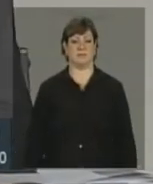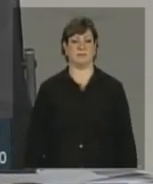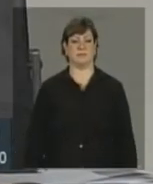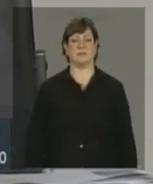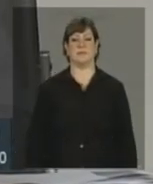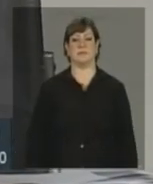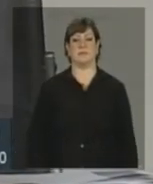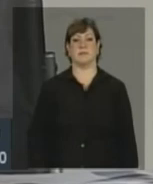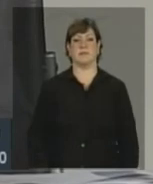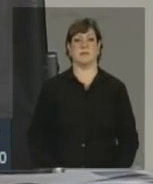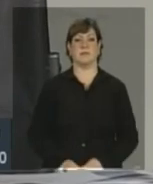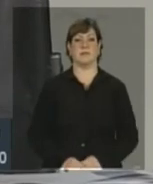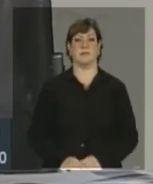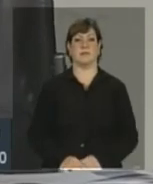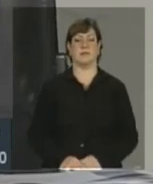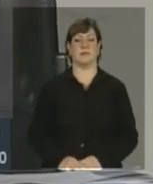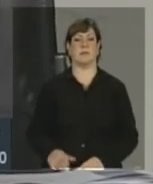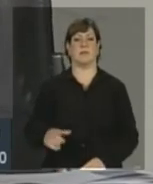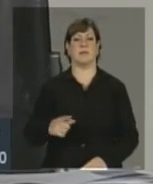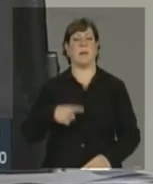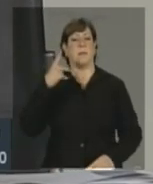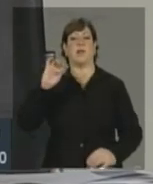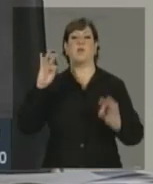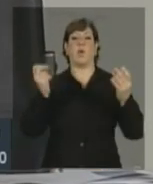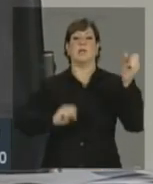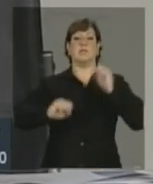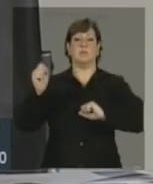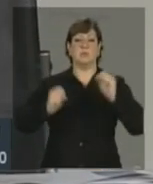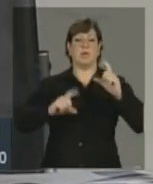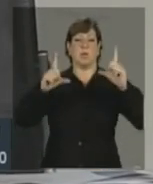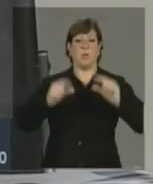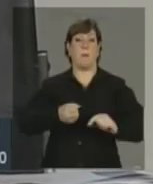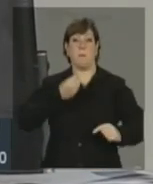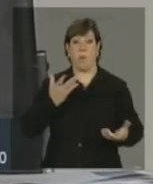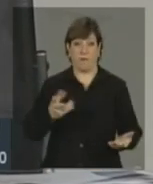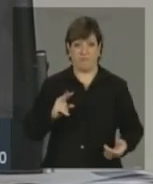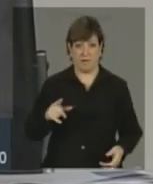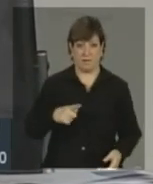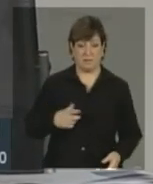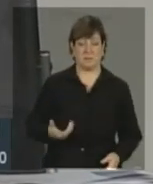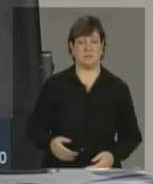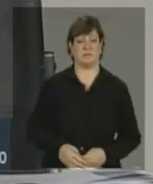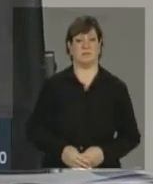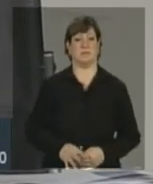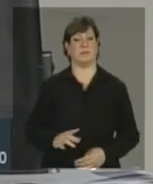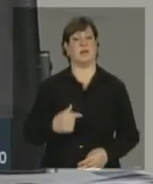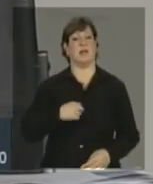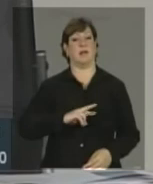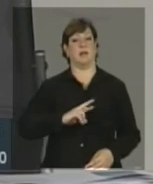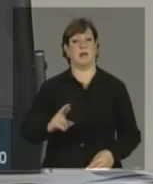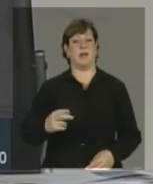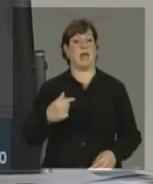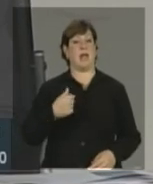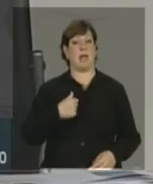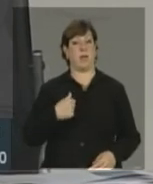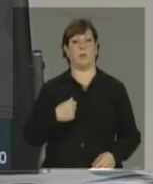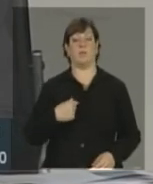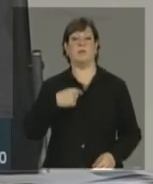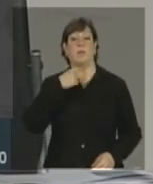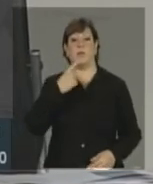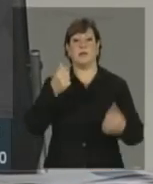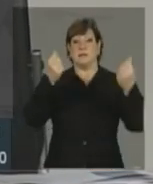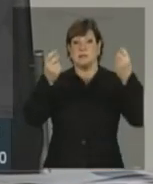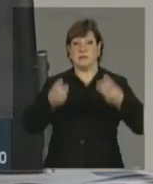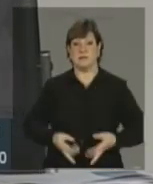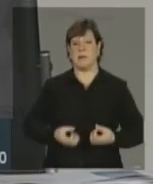São lineares de imposto para toda a indústria, redução boa, pelo jeito, não vai ter. Eu certamente não consegui expressar